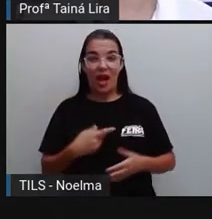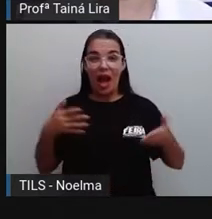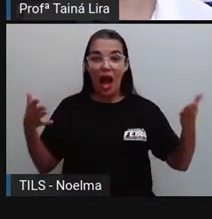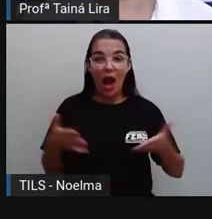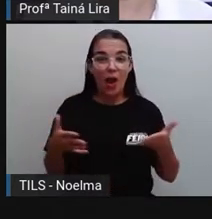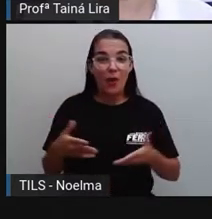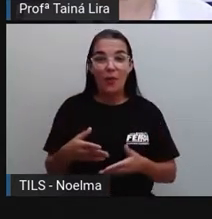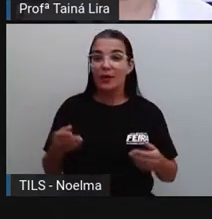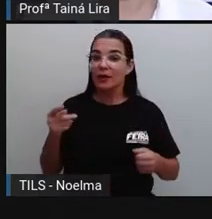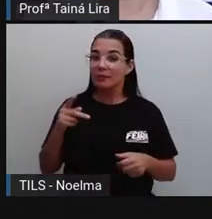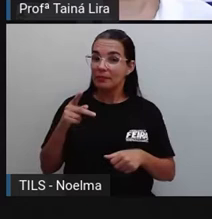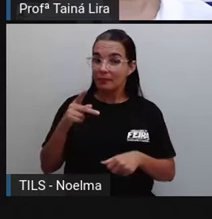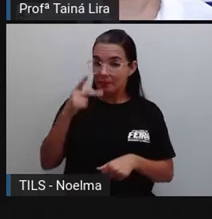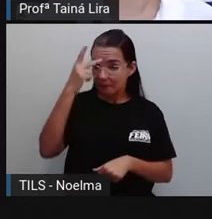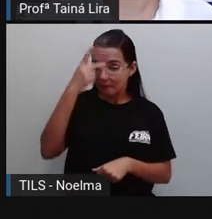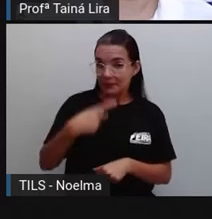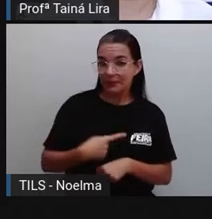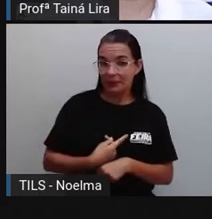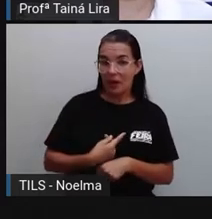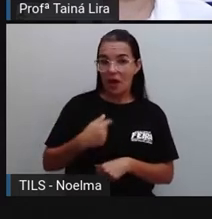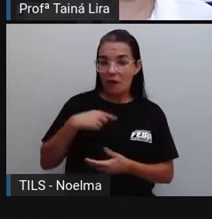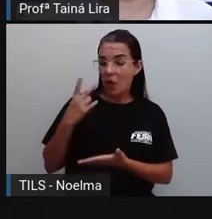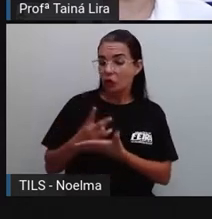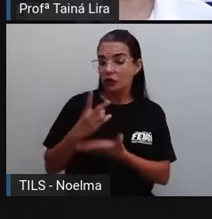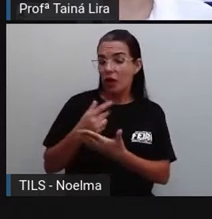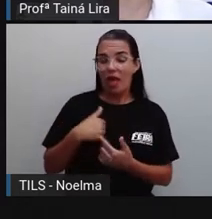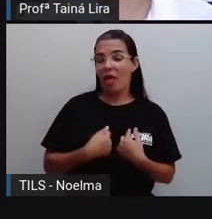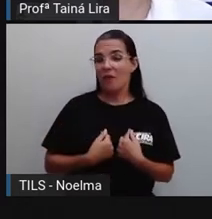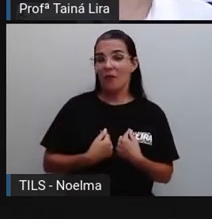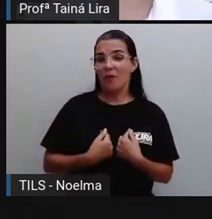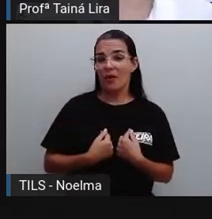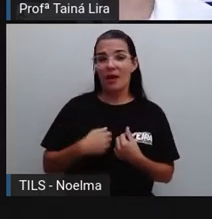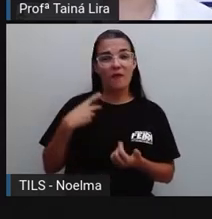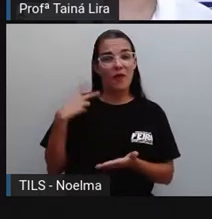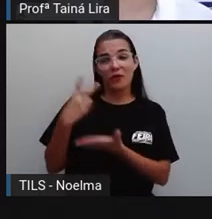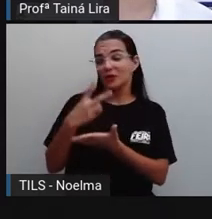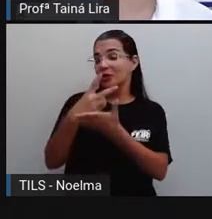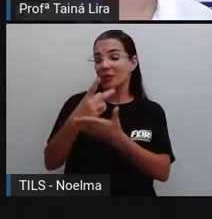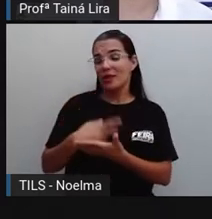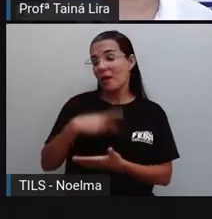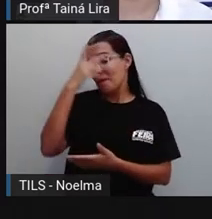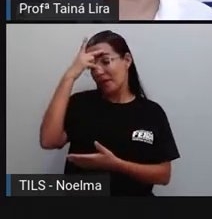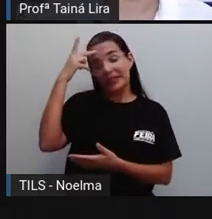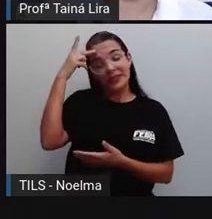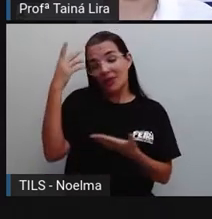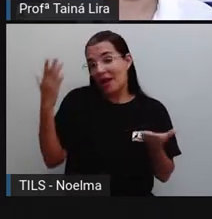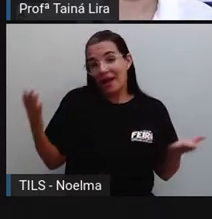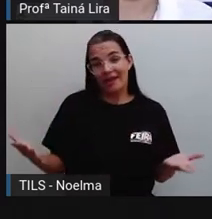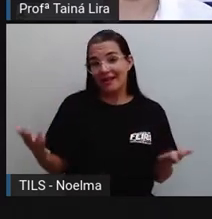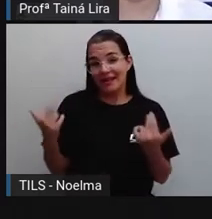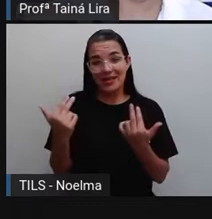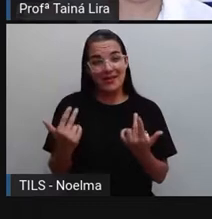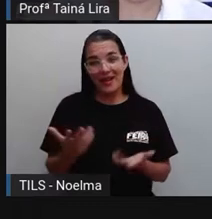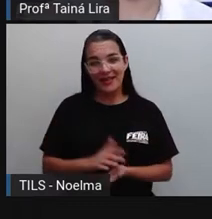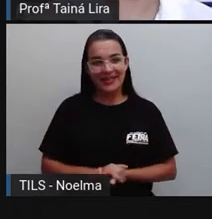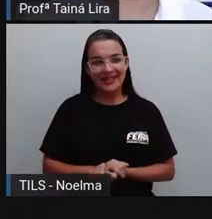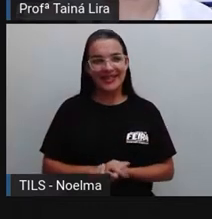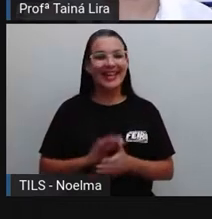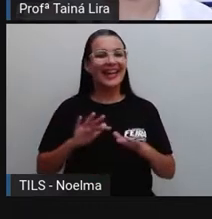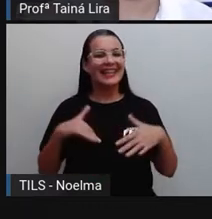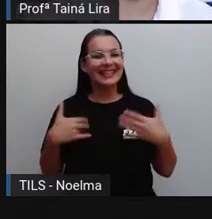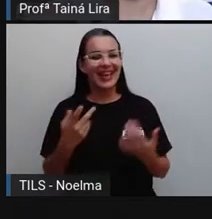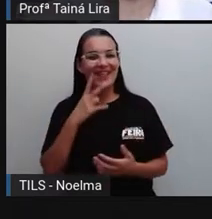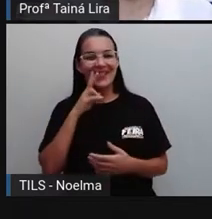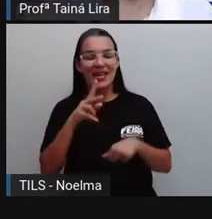momento presente. Vou continuar sendo eu, vou continuar sendo gente. Então olha aí que